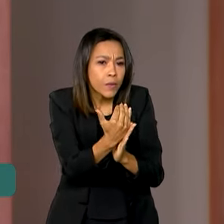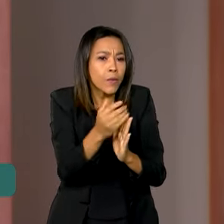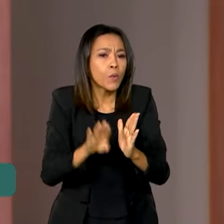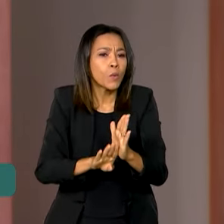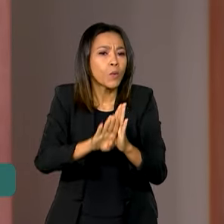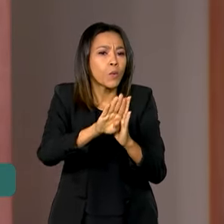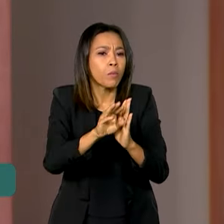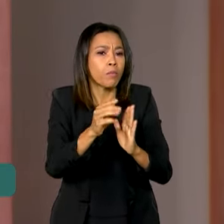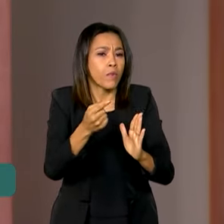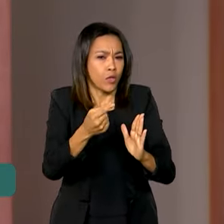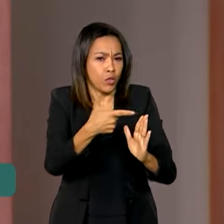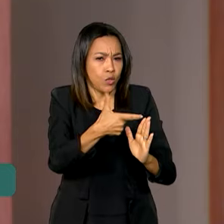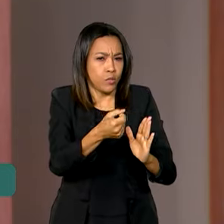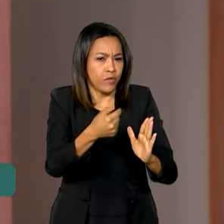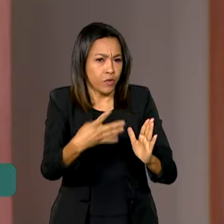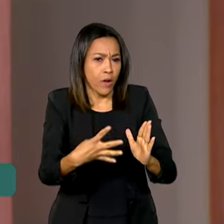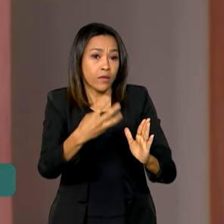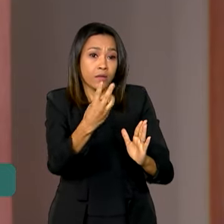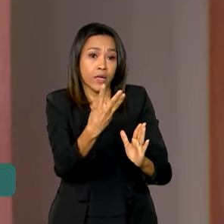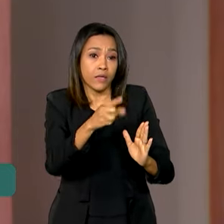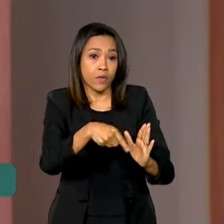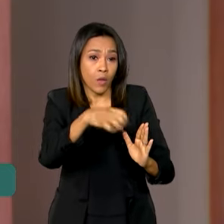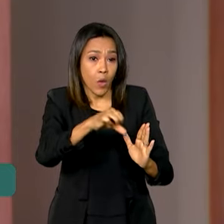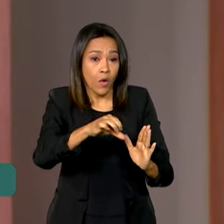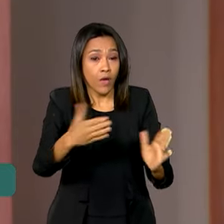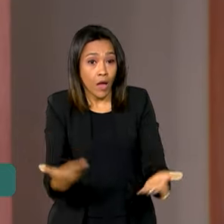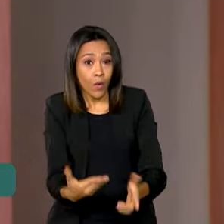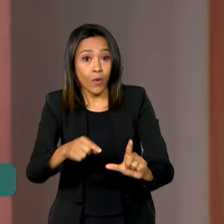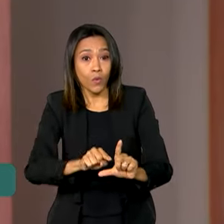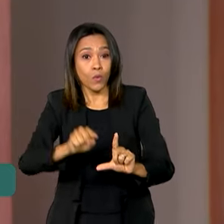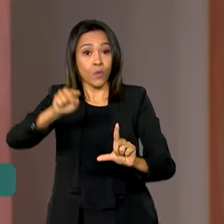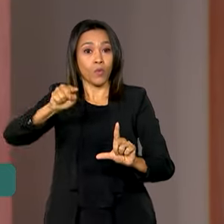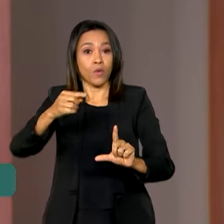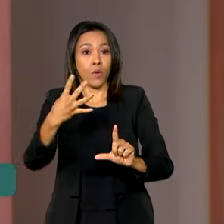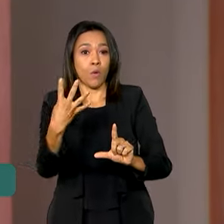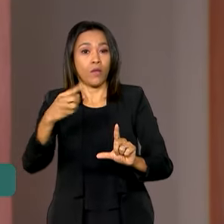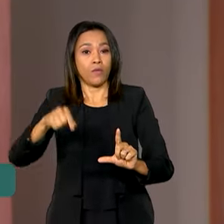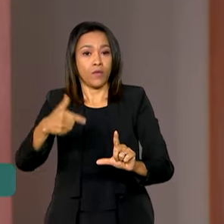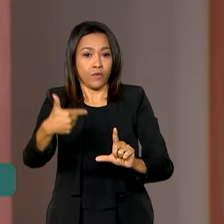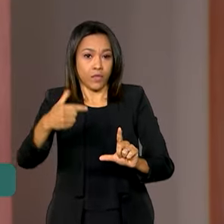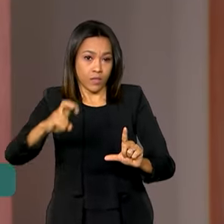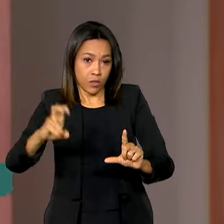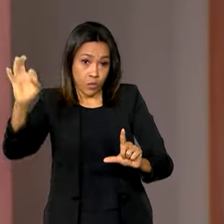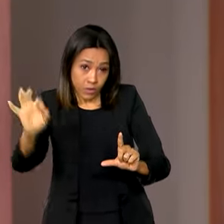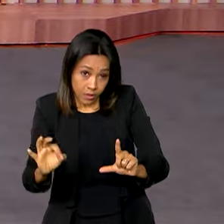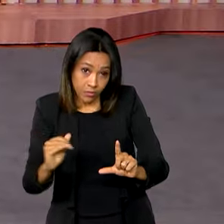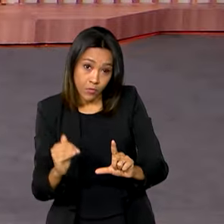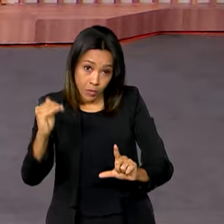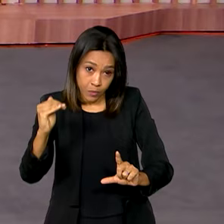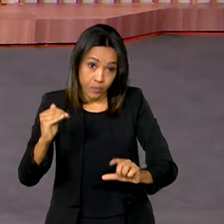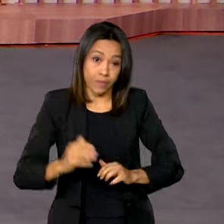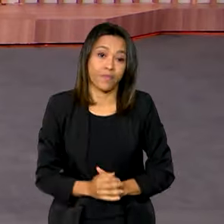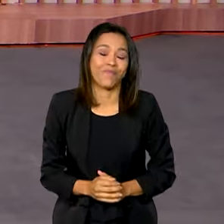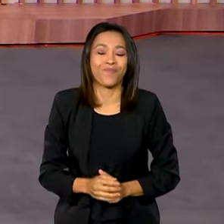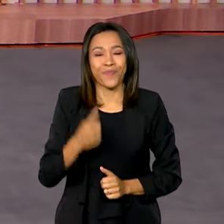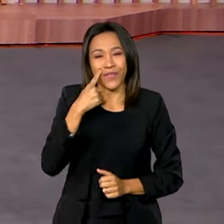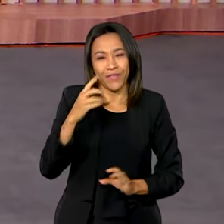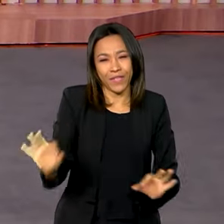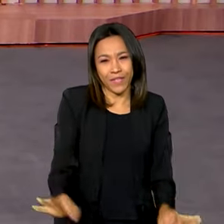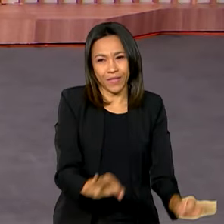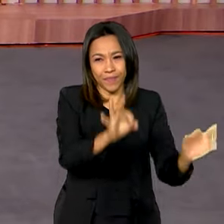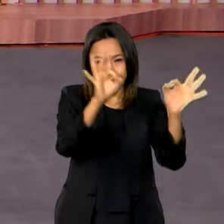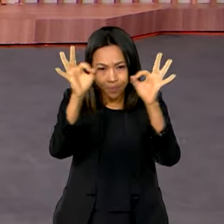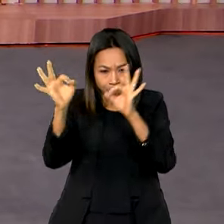para 2024, de 3,9% para 4,25%. Veja a seguir,